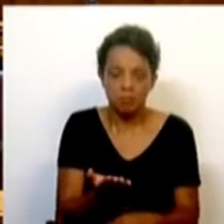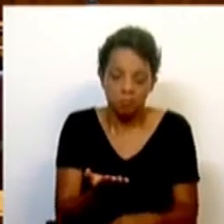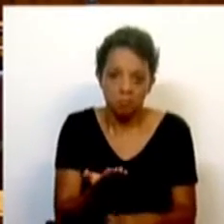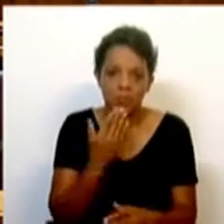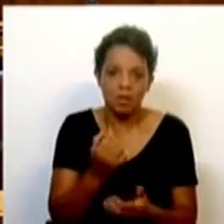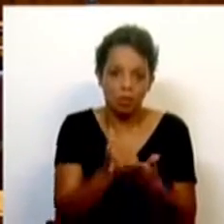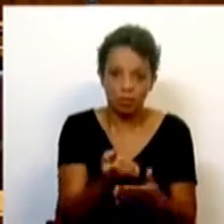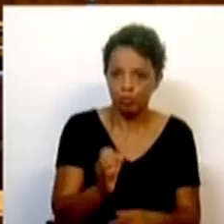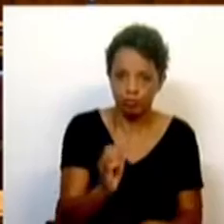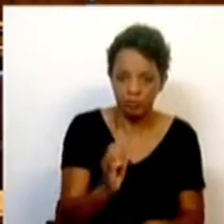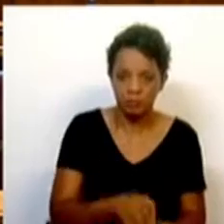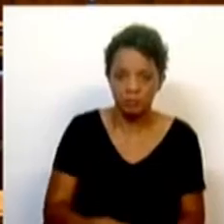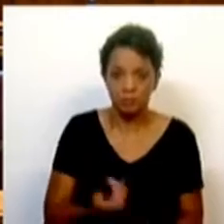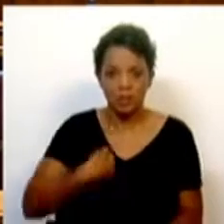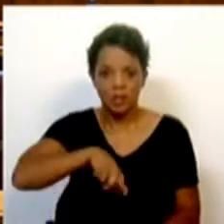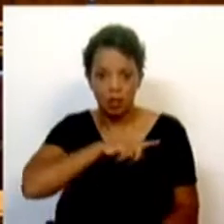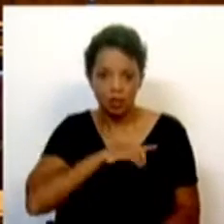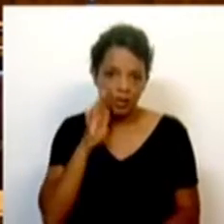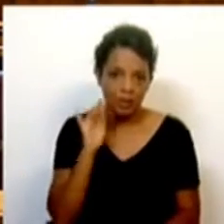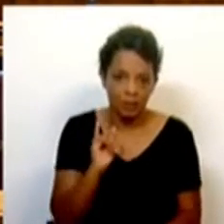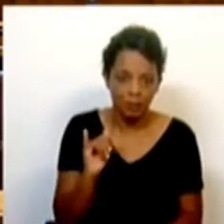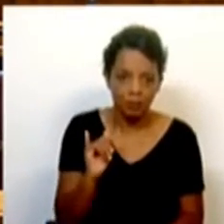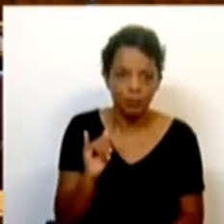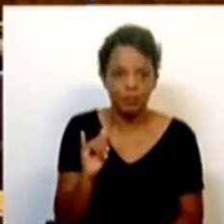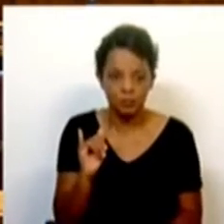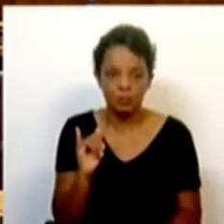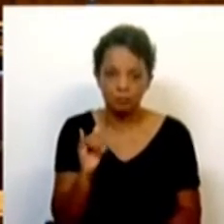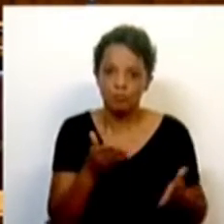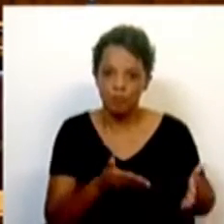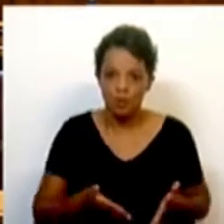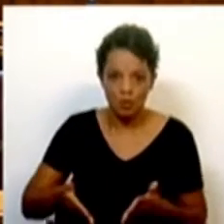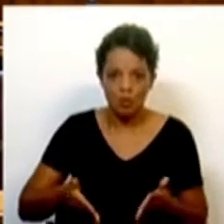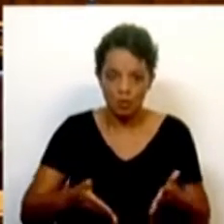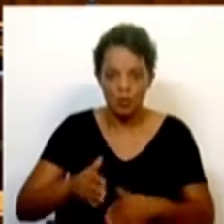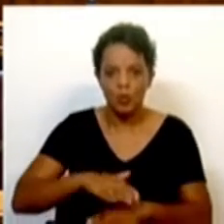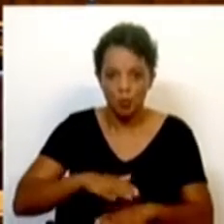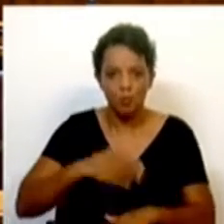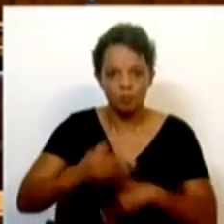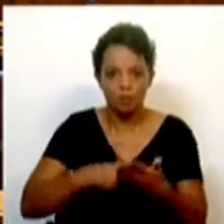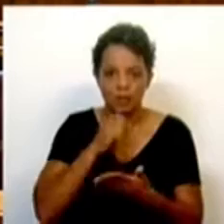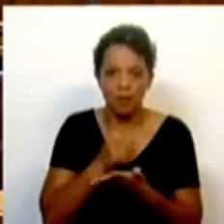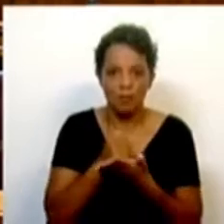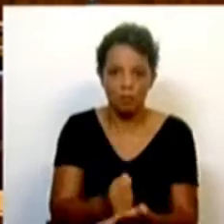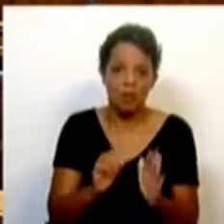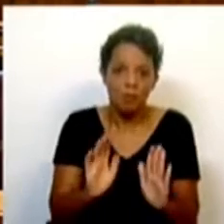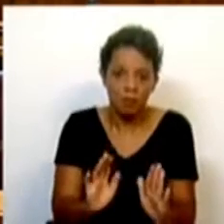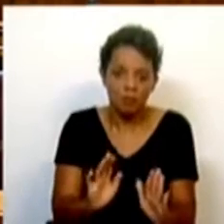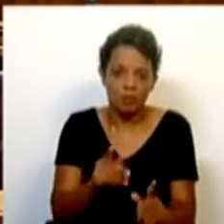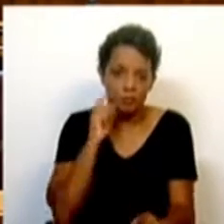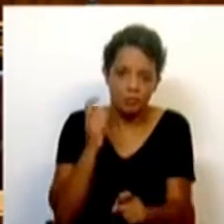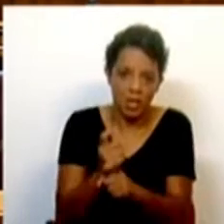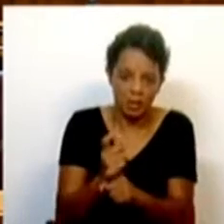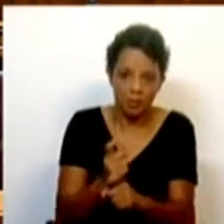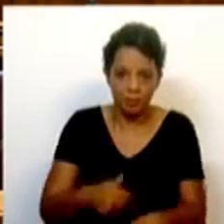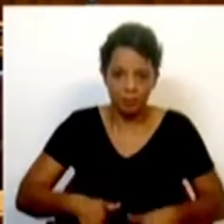à comparticipação. E nós estamos a tentar fazer esse caminho para que ele possa ser comparticipado, mas isto tem exigências